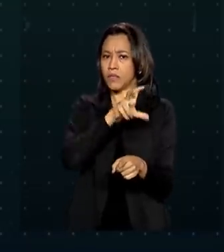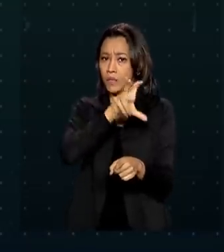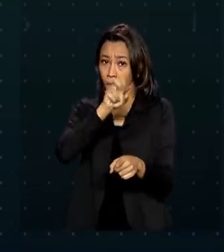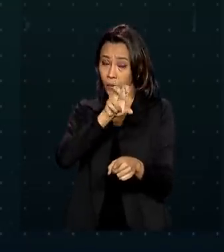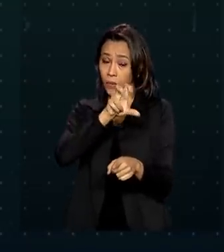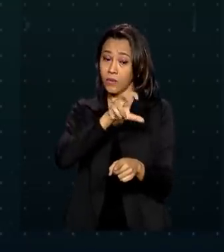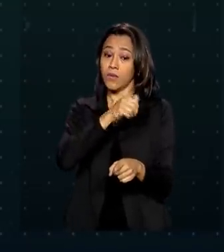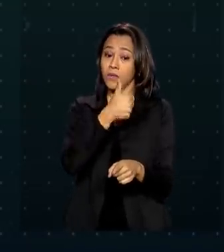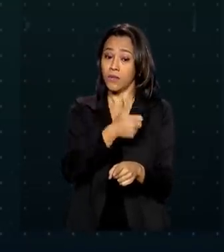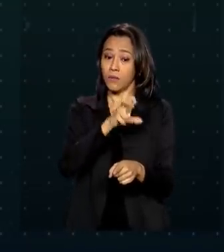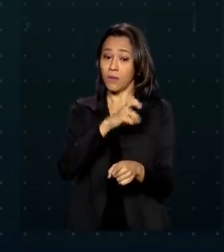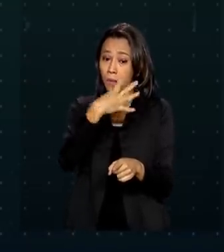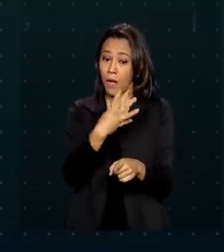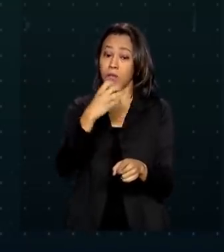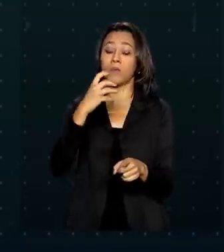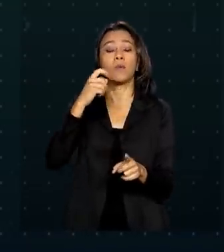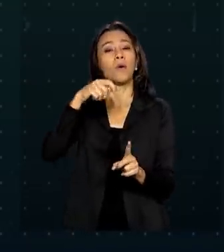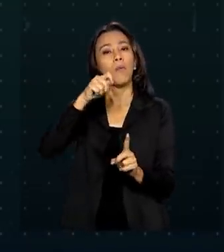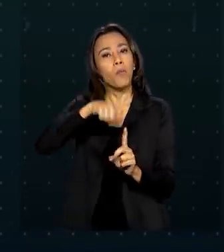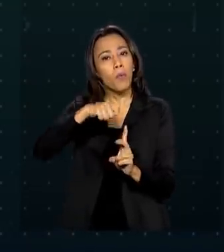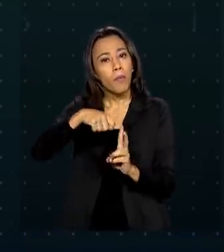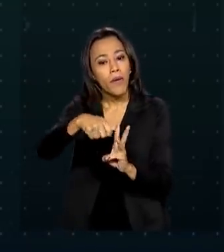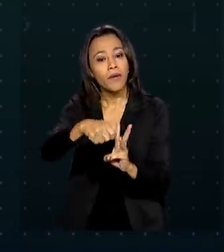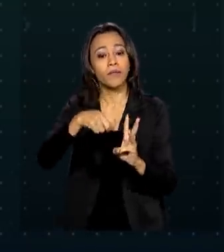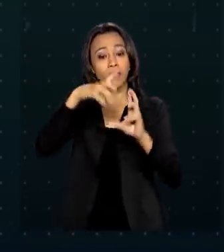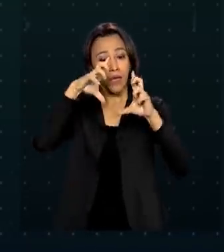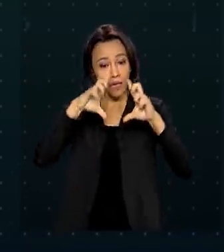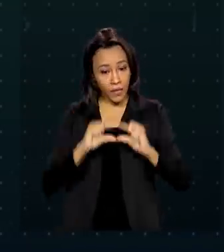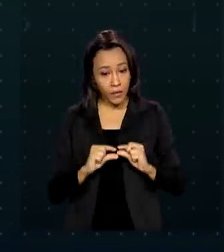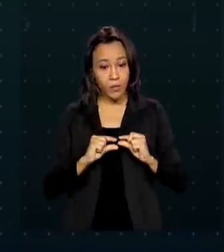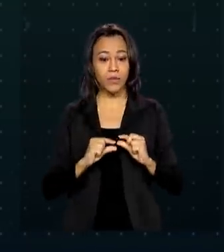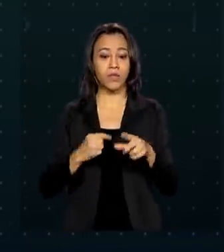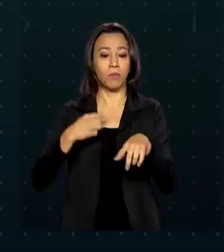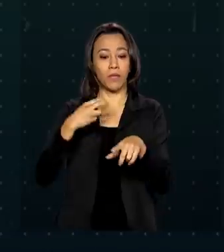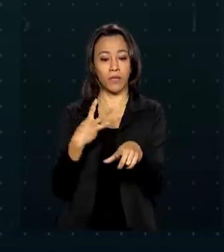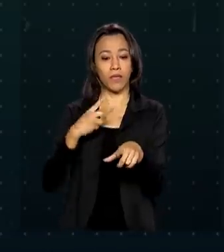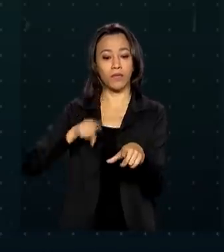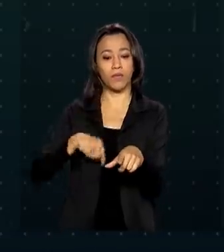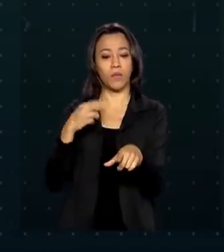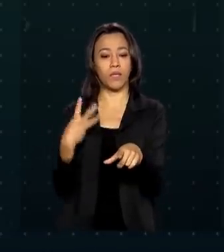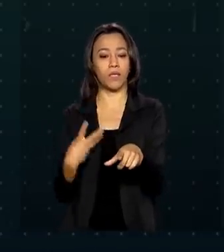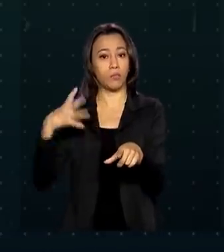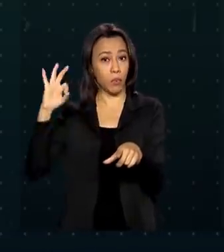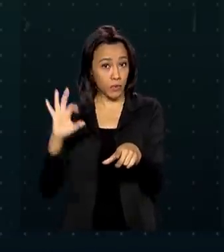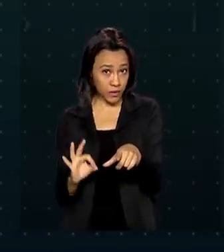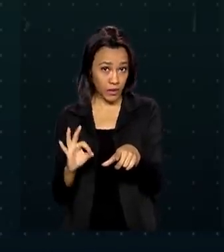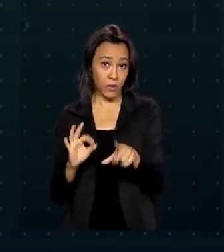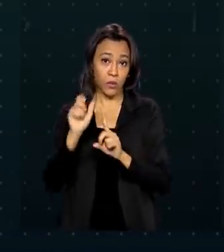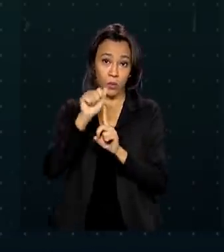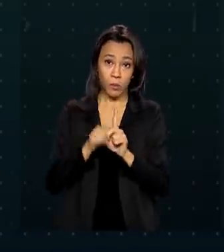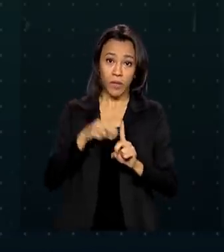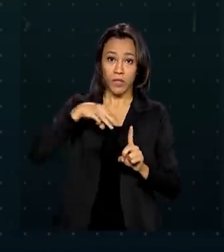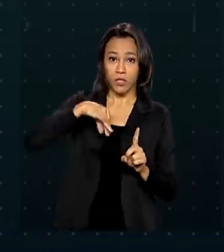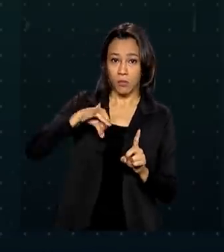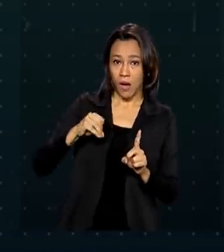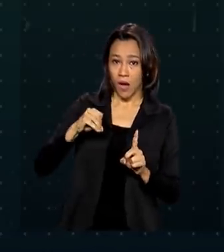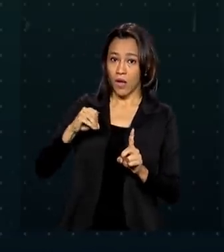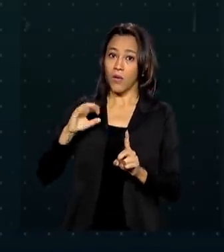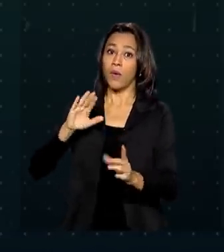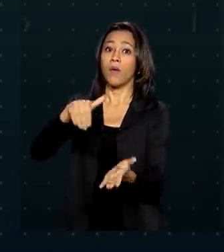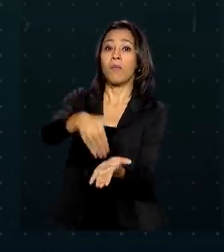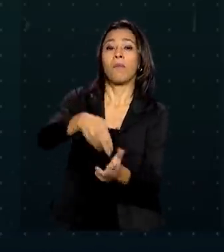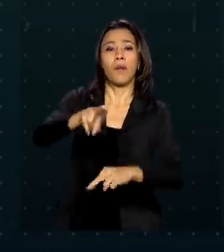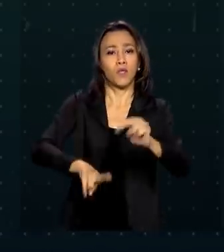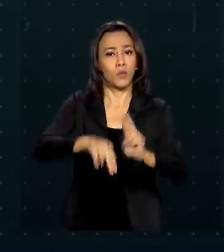caiu de 4,2% da população para 3,3% de maio para junho deste ano.